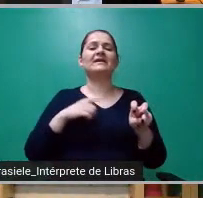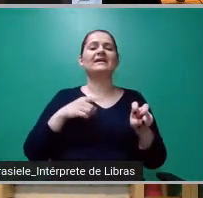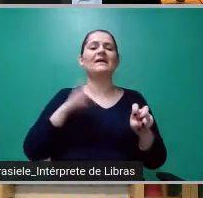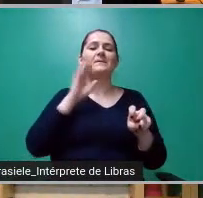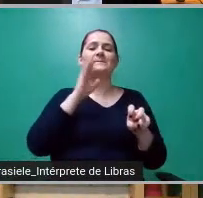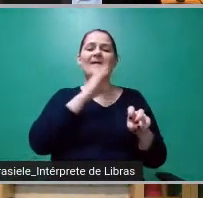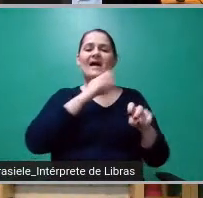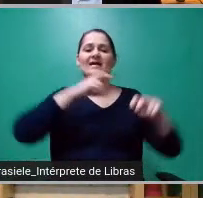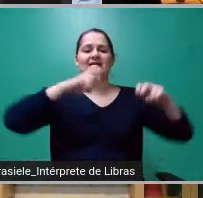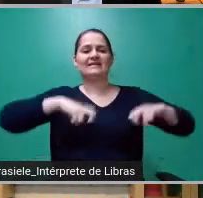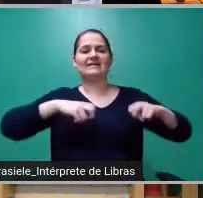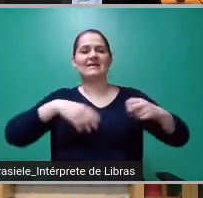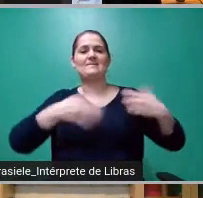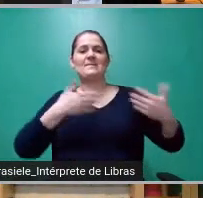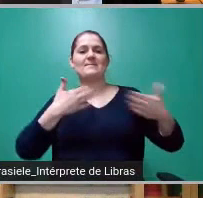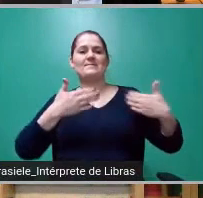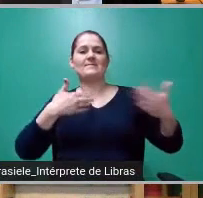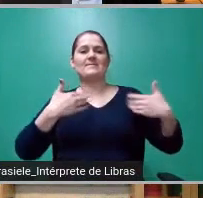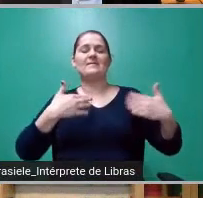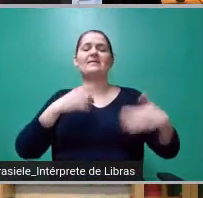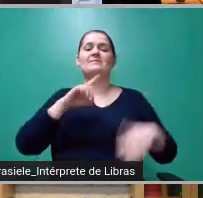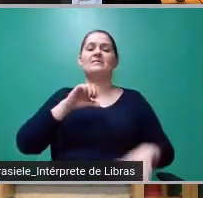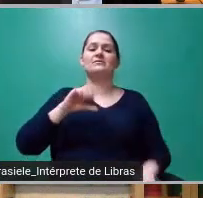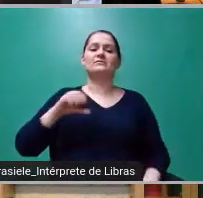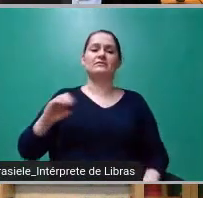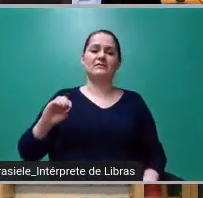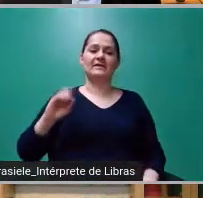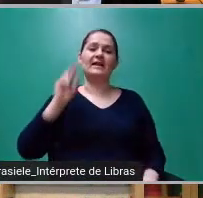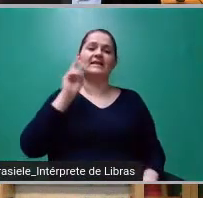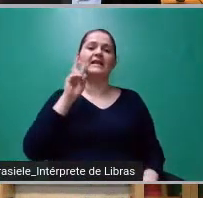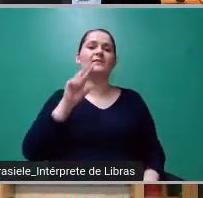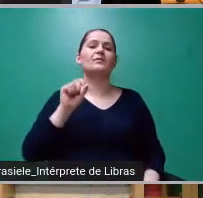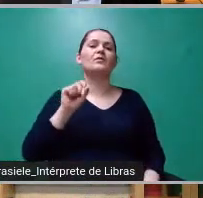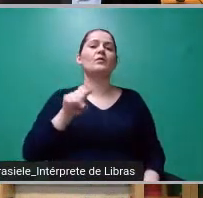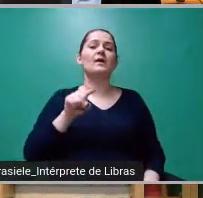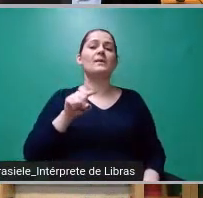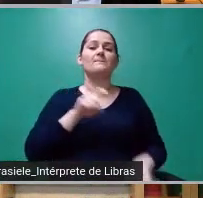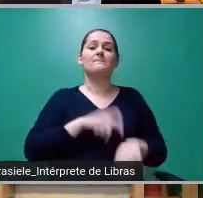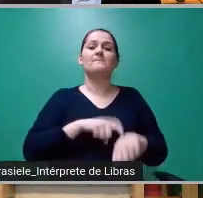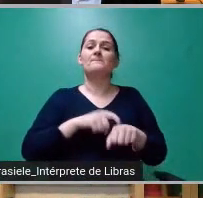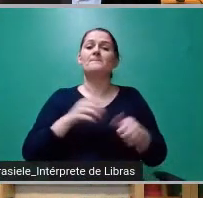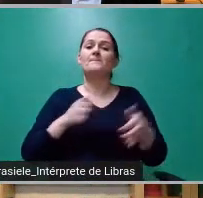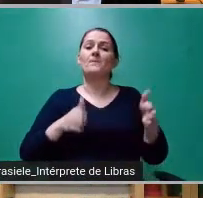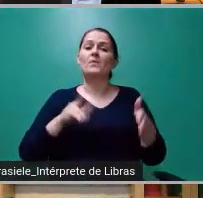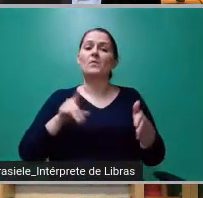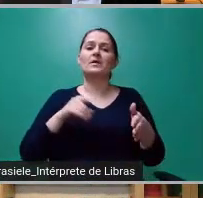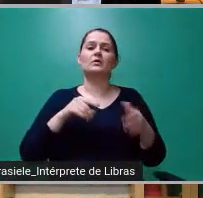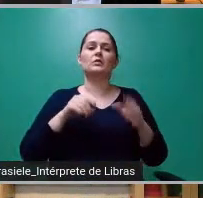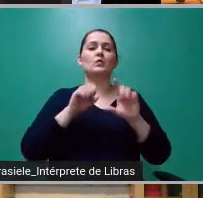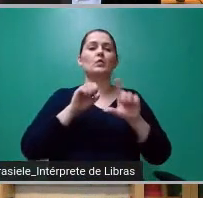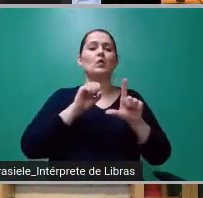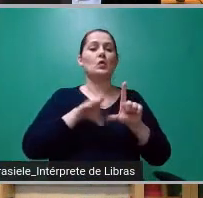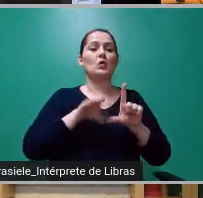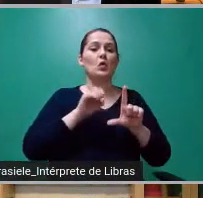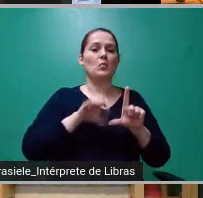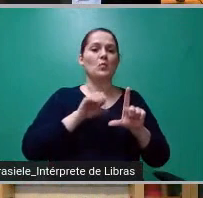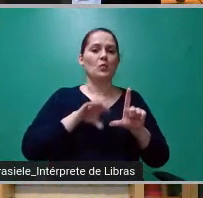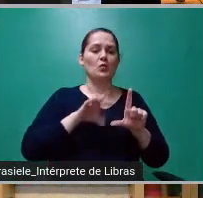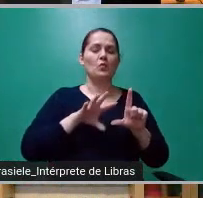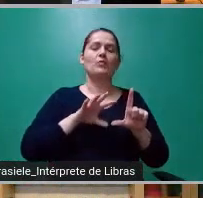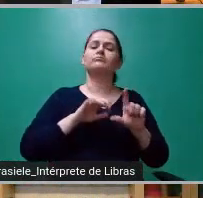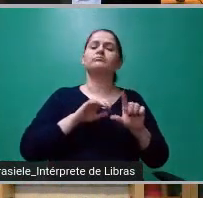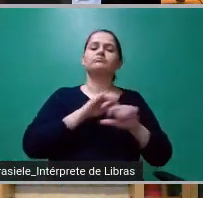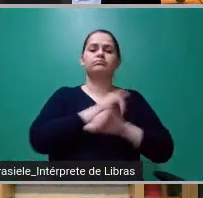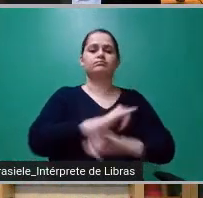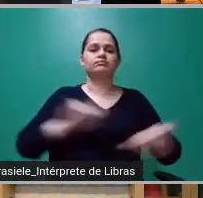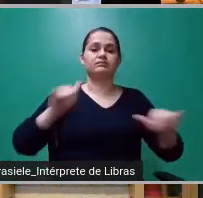anos 90, se lembra dessa passagem em glória aí, quando a Rede Globo manipulou de maneira descarada a edição de